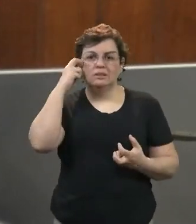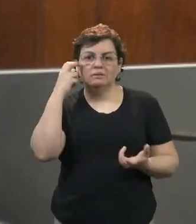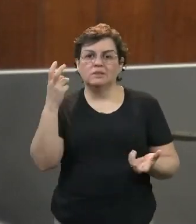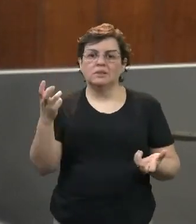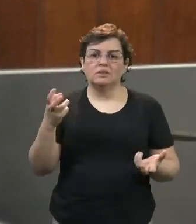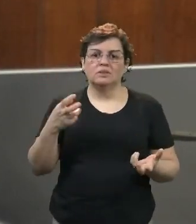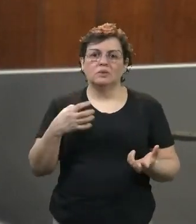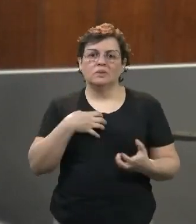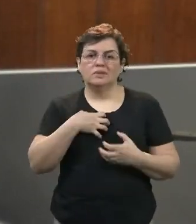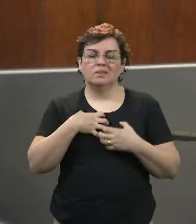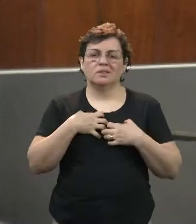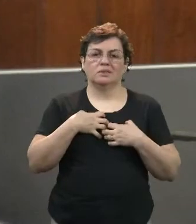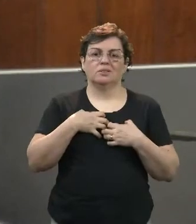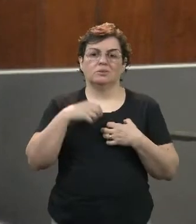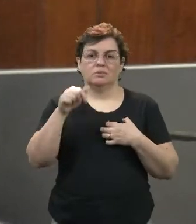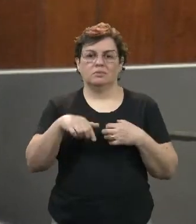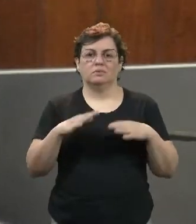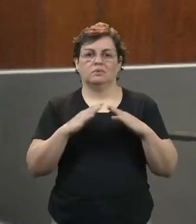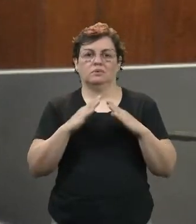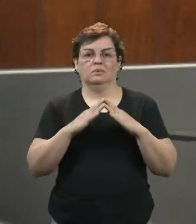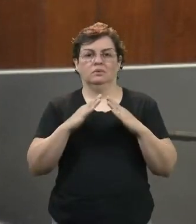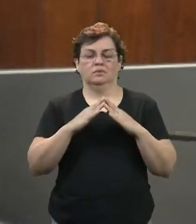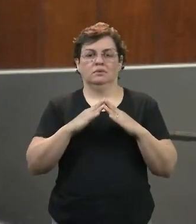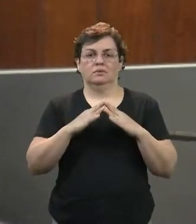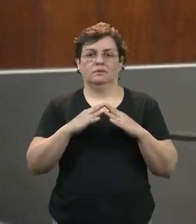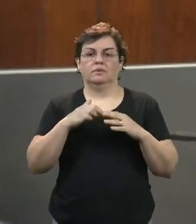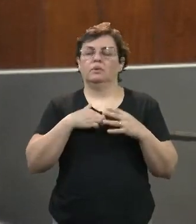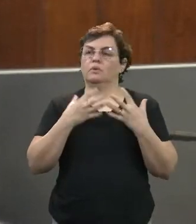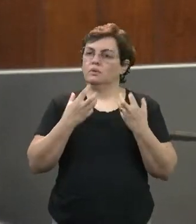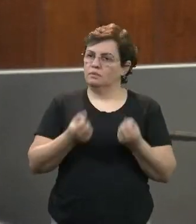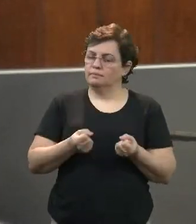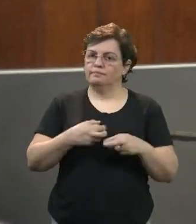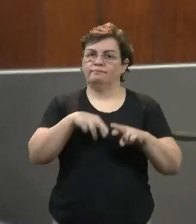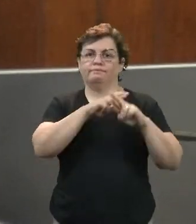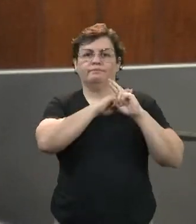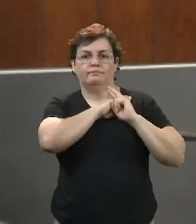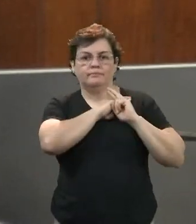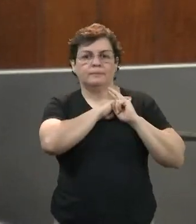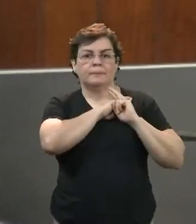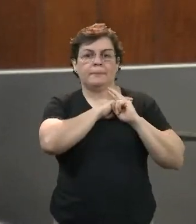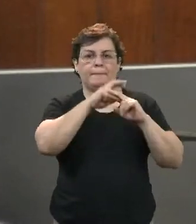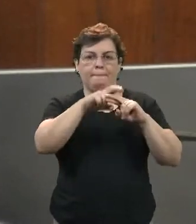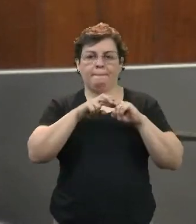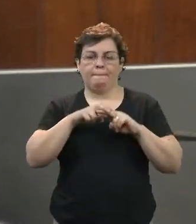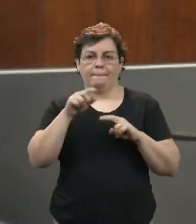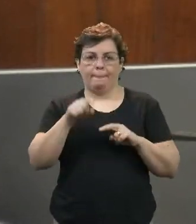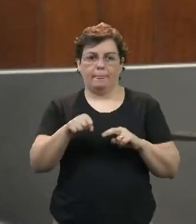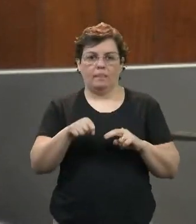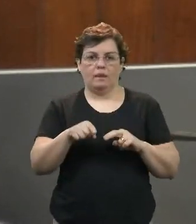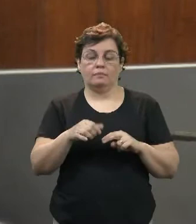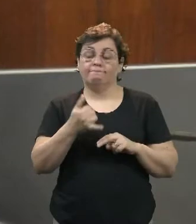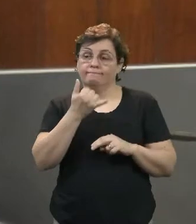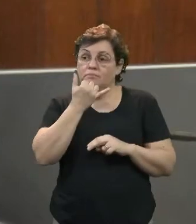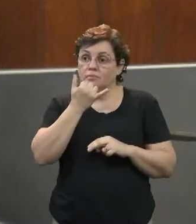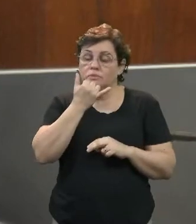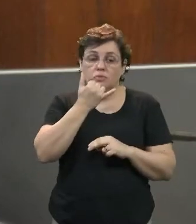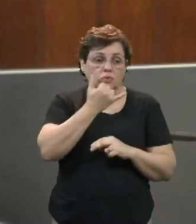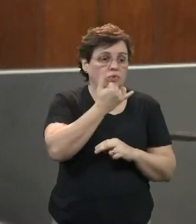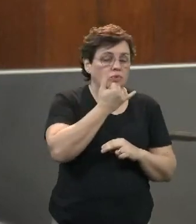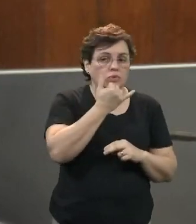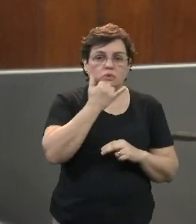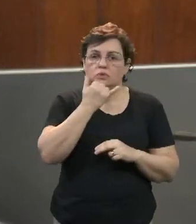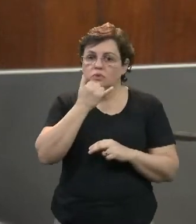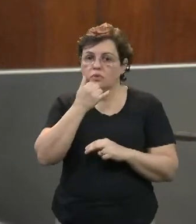constrangimento para essa Casa, constrangimento que eu assumo a responsabilidade e me excuso com meus colegas